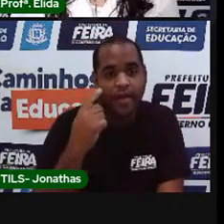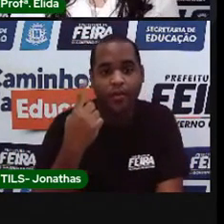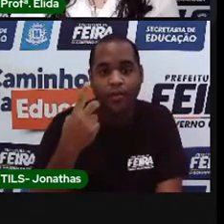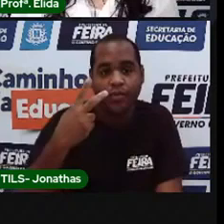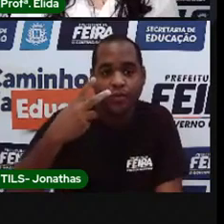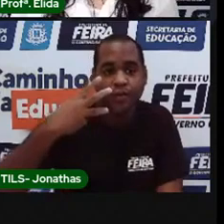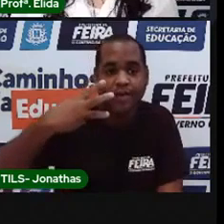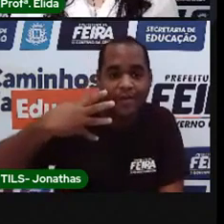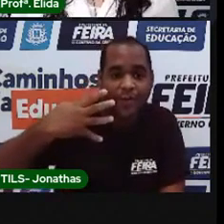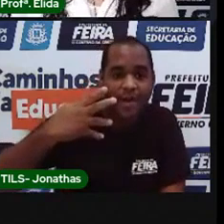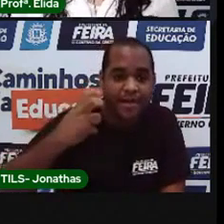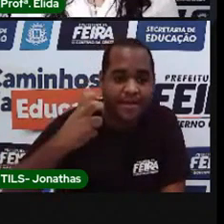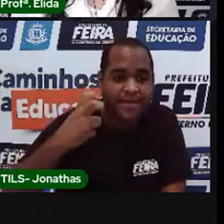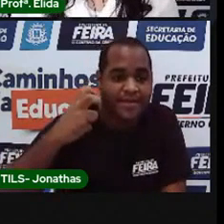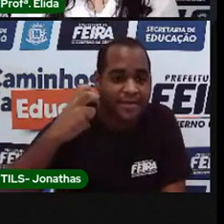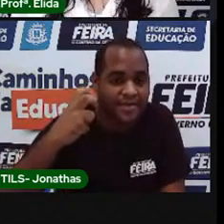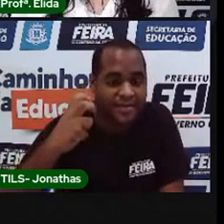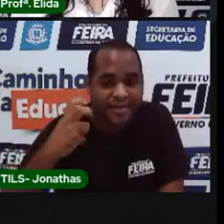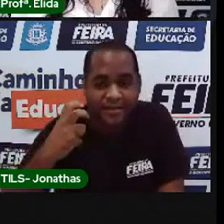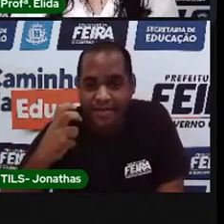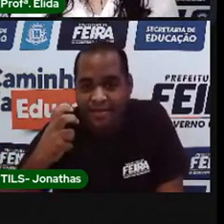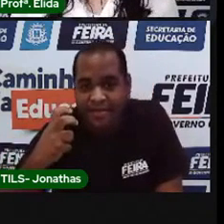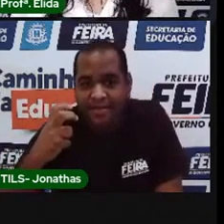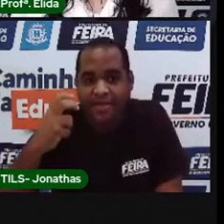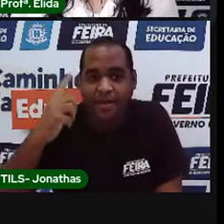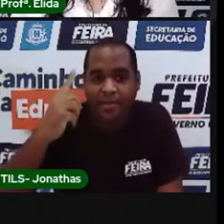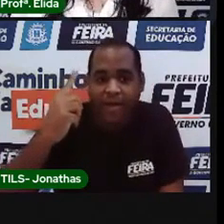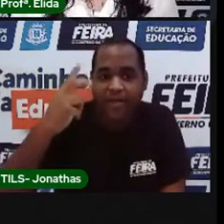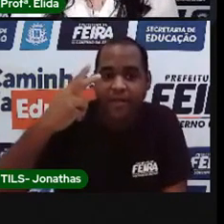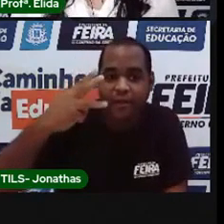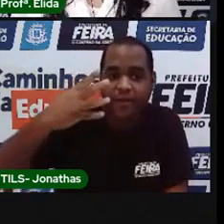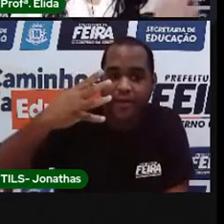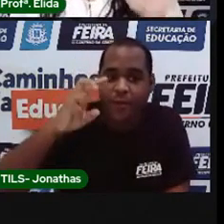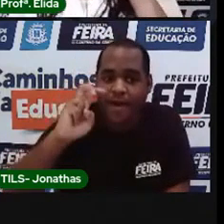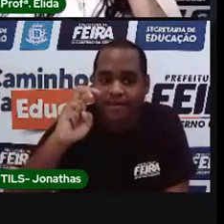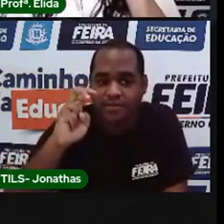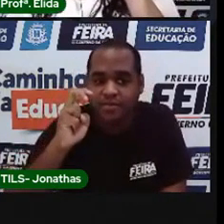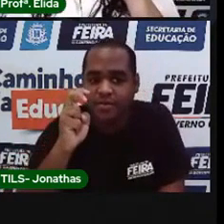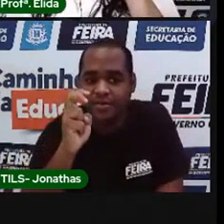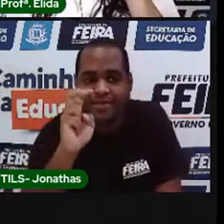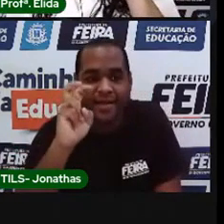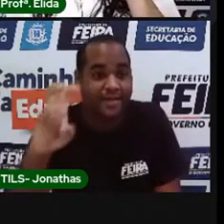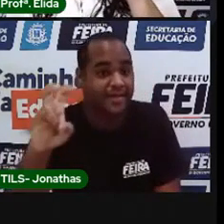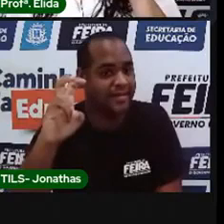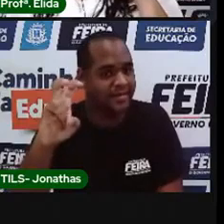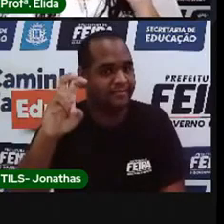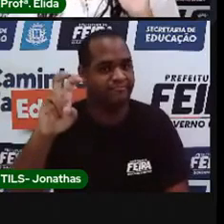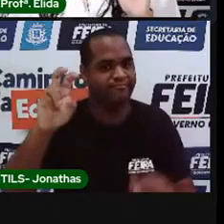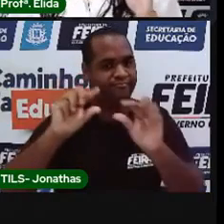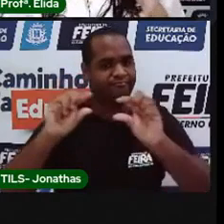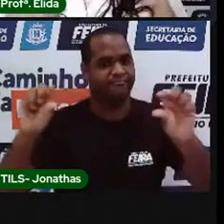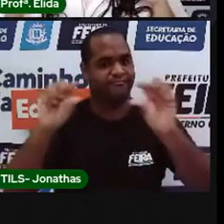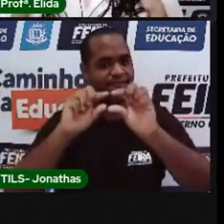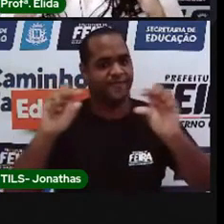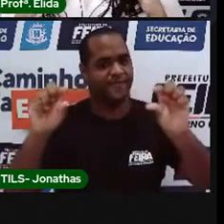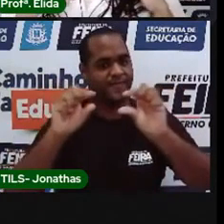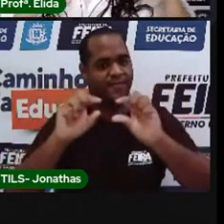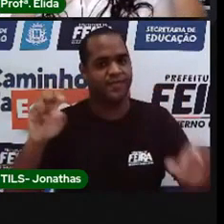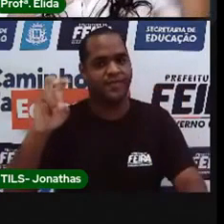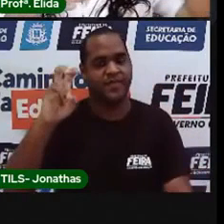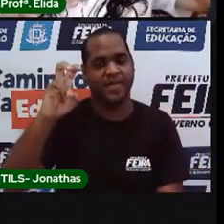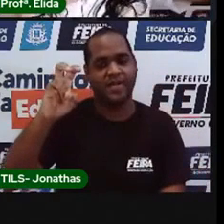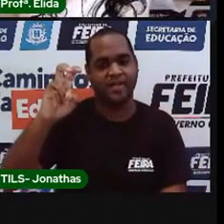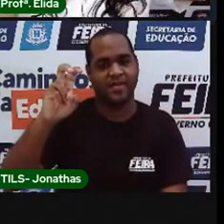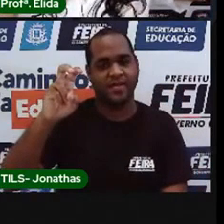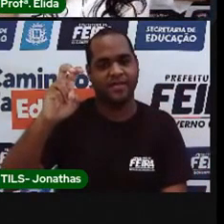dois, três, quatro. Isso. Primeira, segunda, terceira, quarta. Na quinta linha. Lembra que as